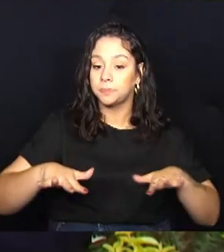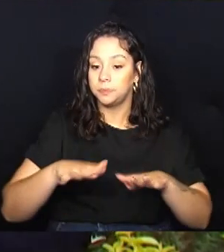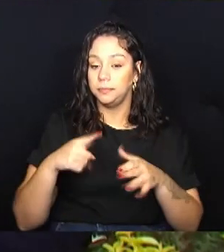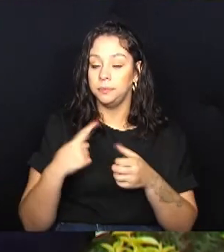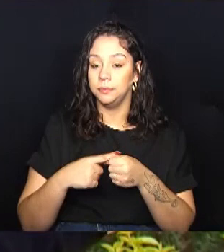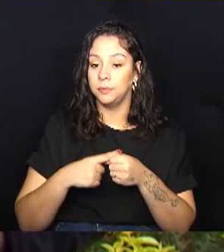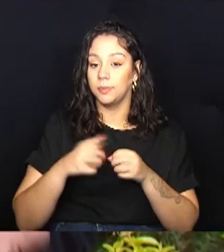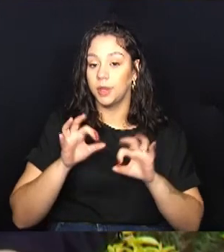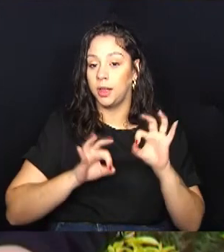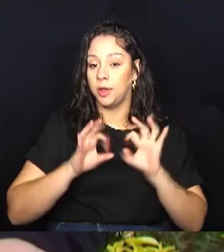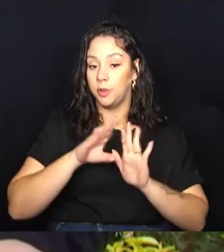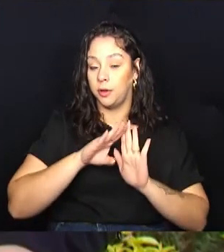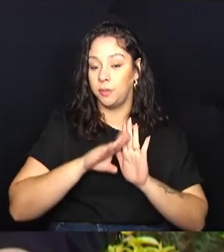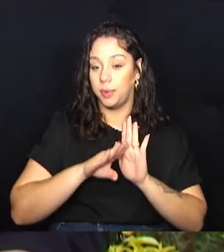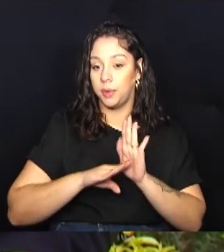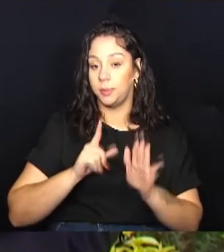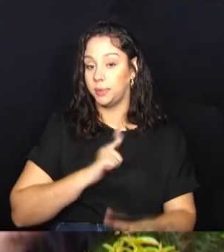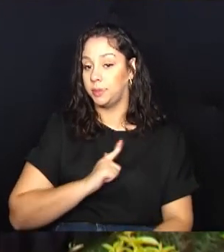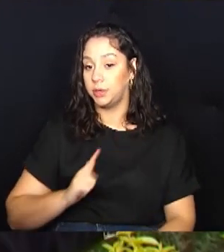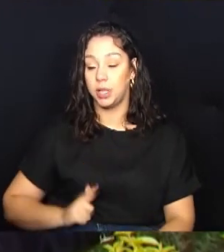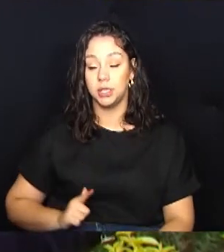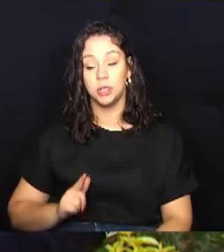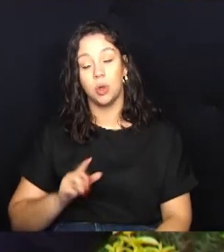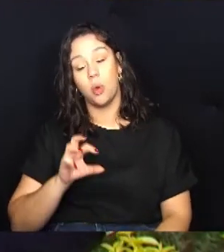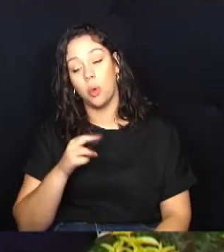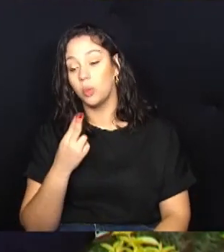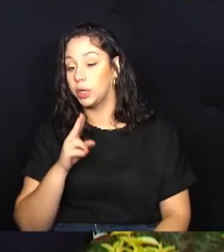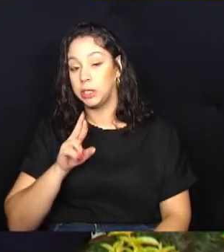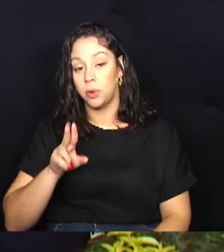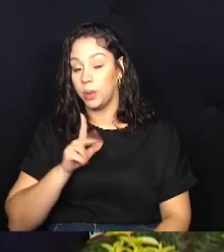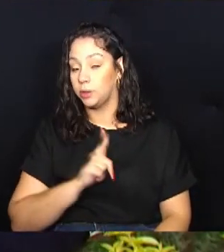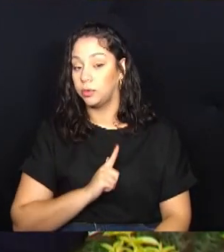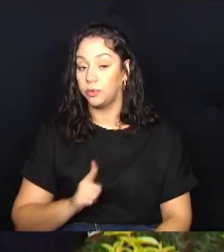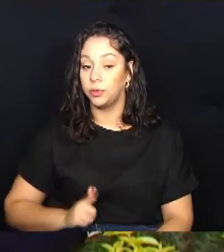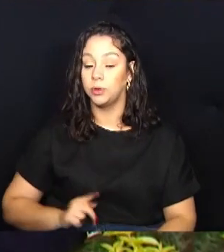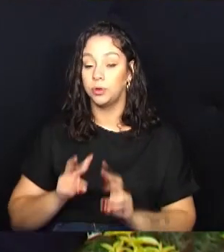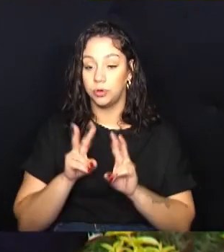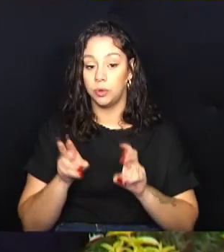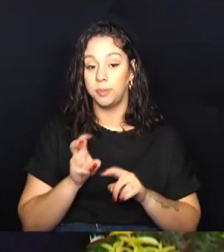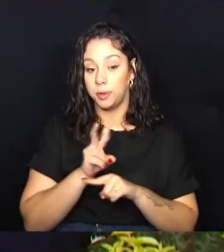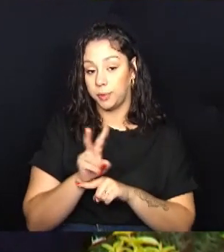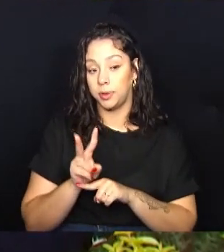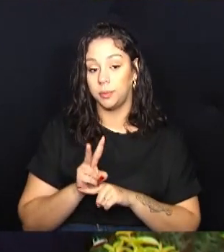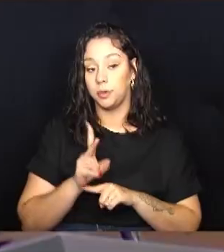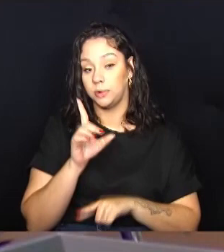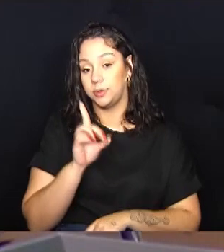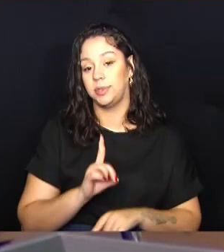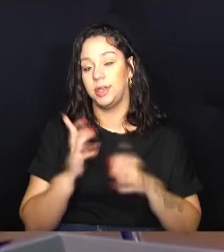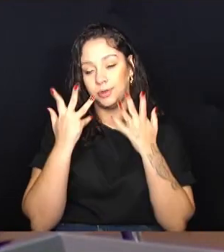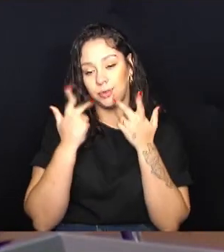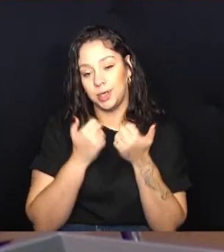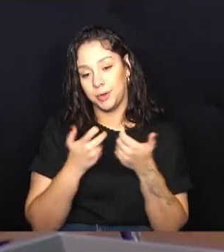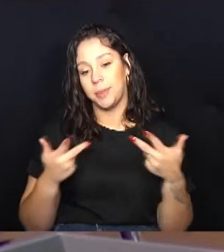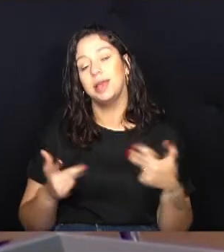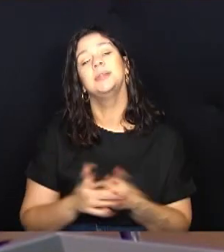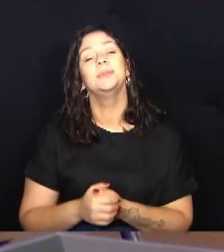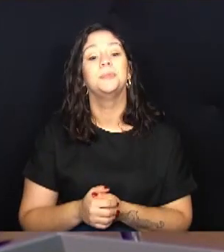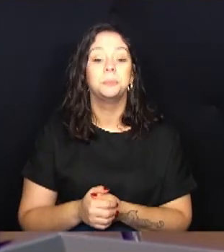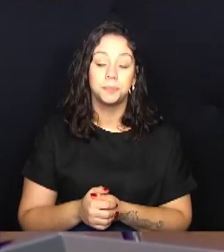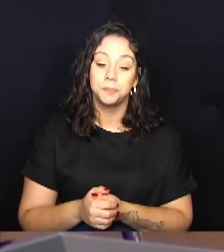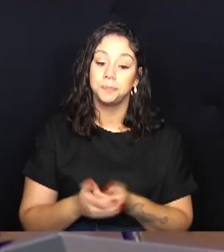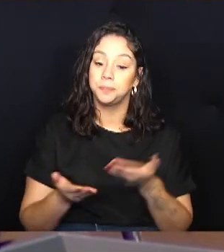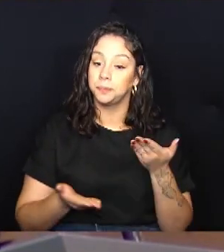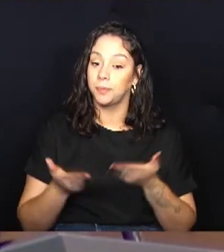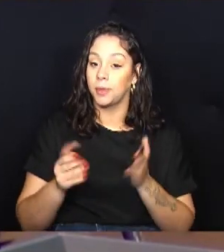programas governamentais ou não governamentais relativos à proteção dos direitos dos animais. O balanço do primeiro